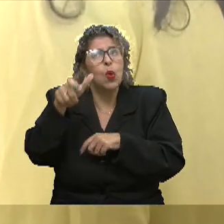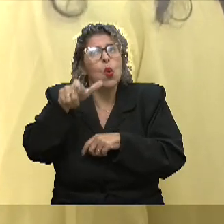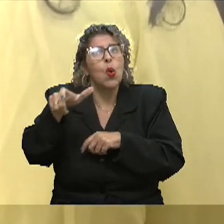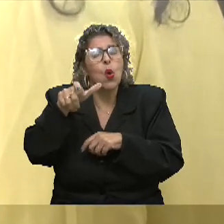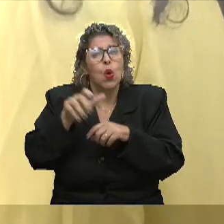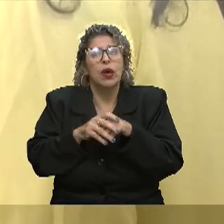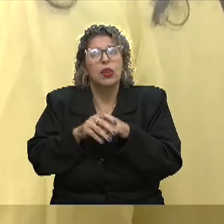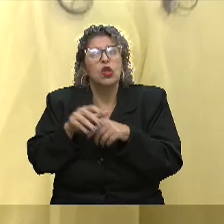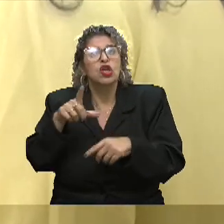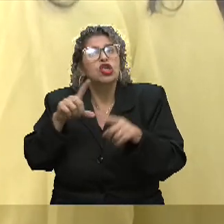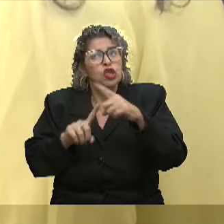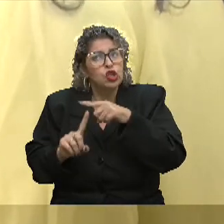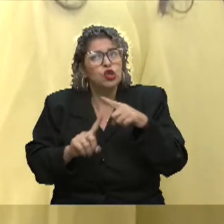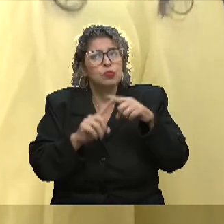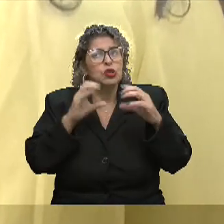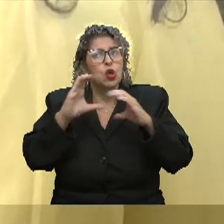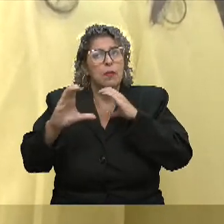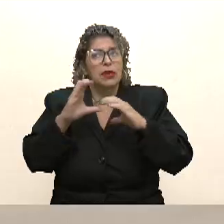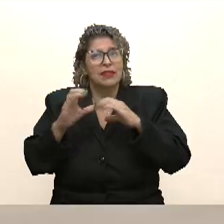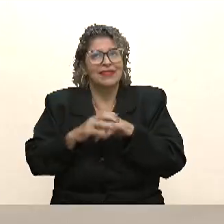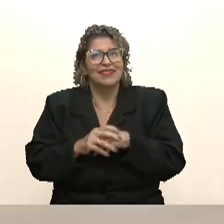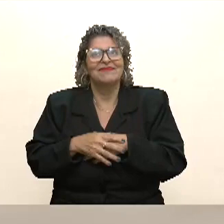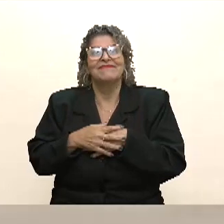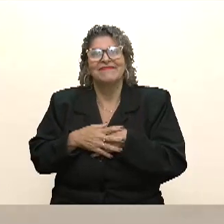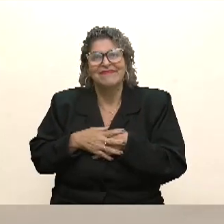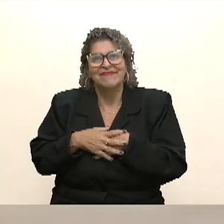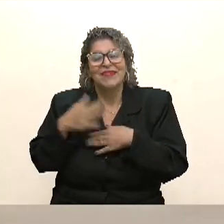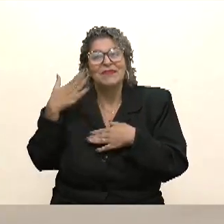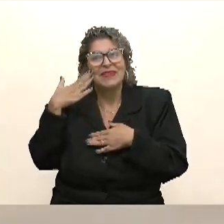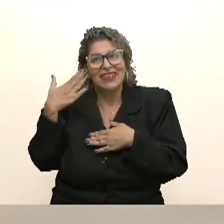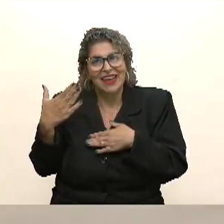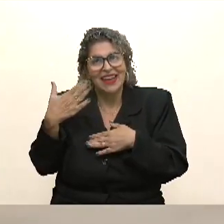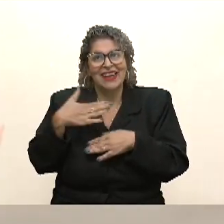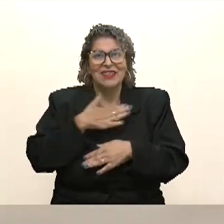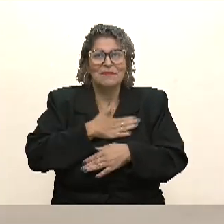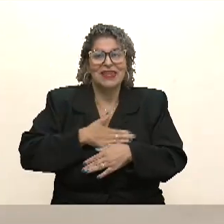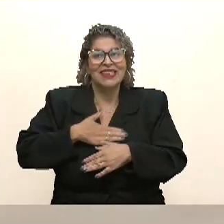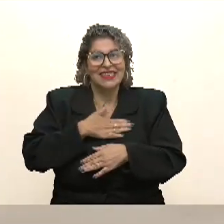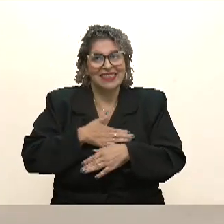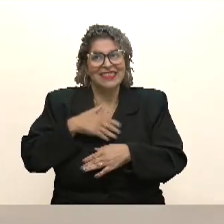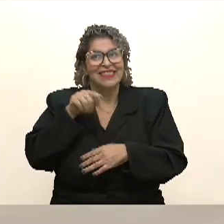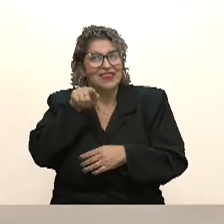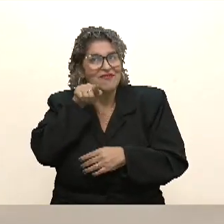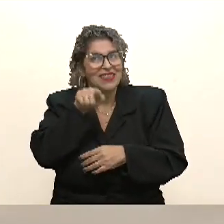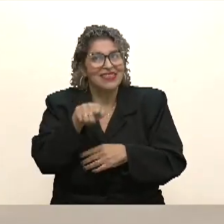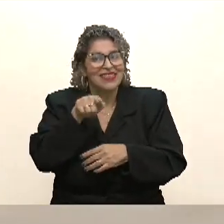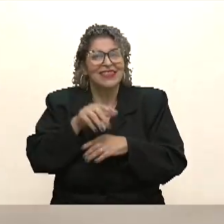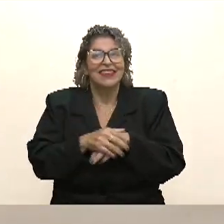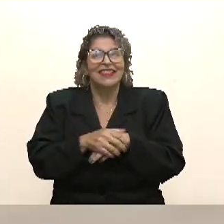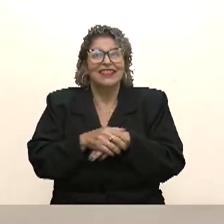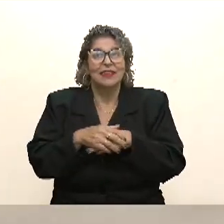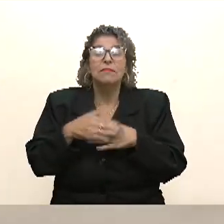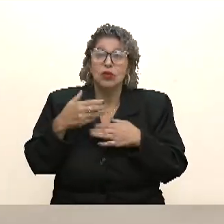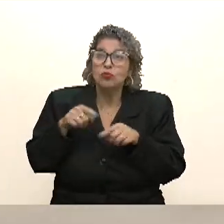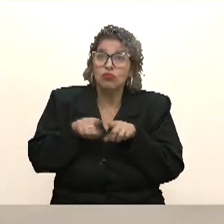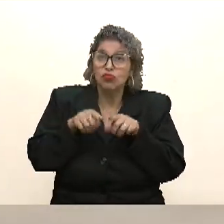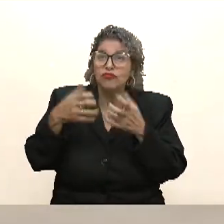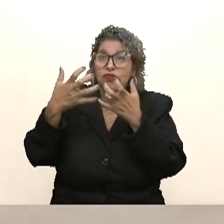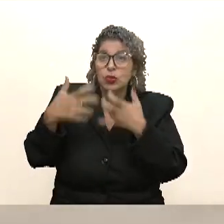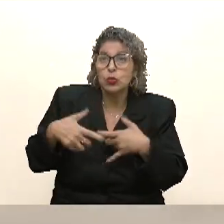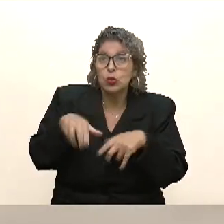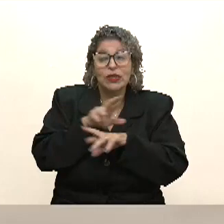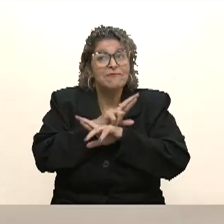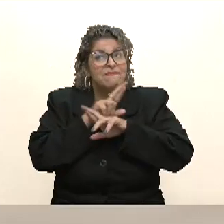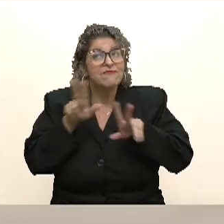canais também? Seja bem-vinda. Muito obrigada, Gisele. É um prazer estar com todas vocês aqui. E, bom, para mim funciona um pouquinho